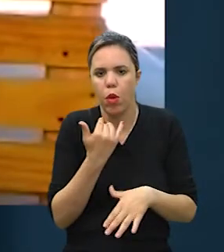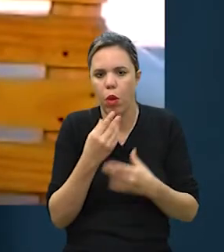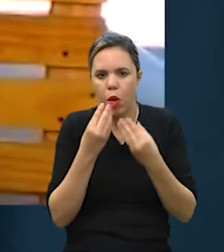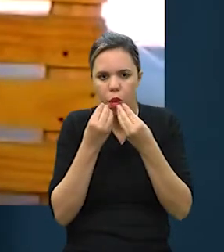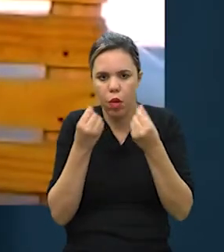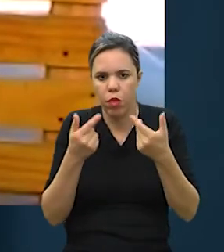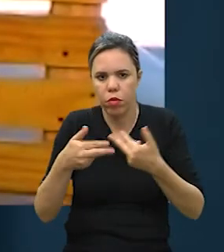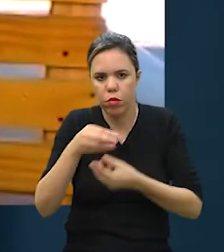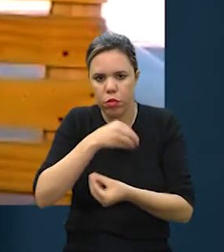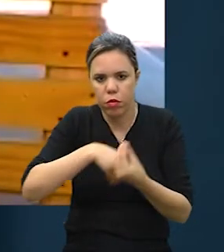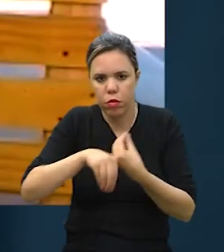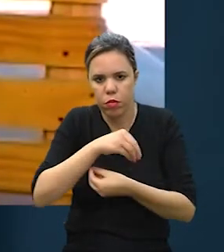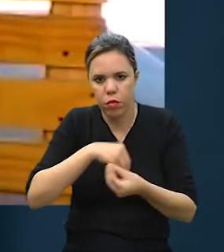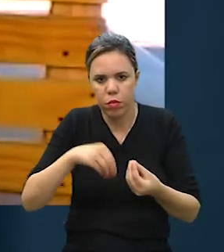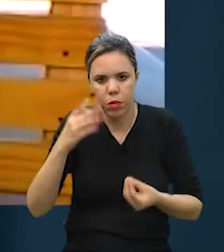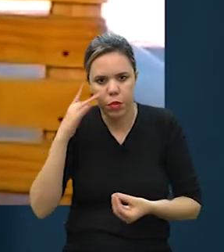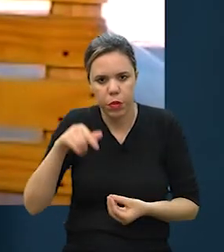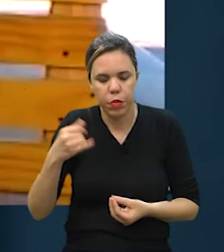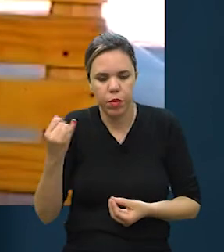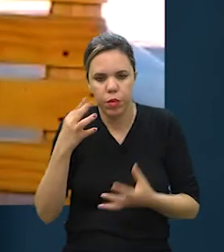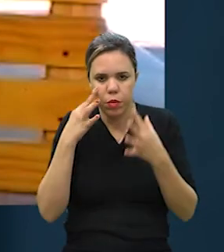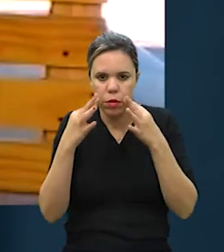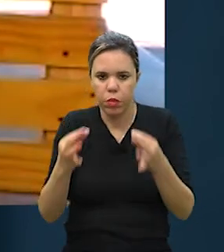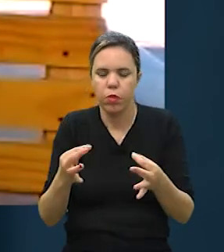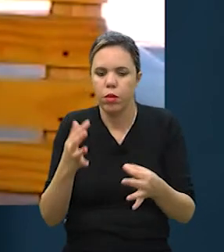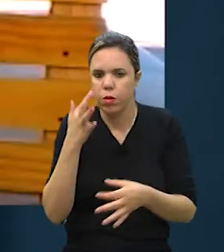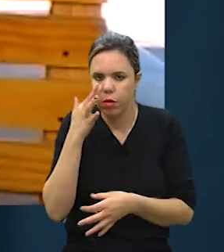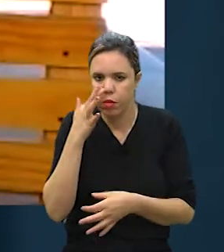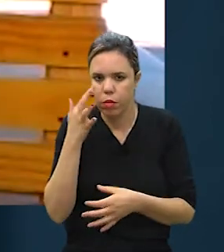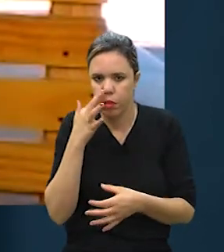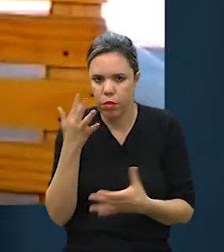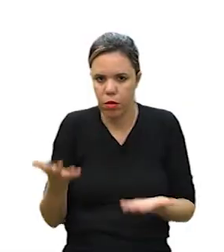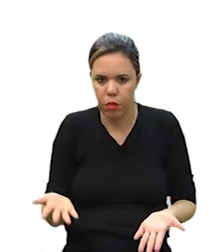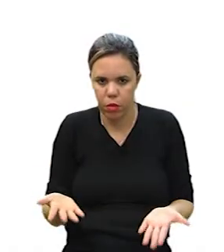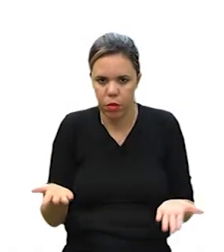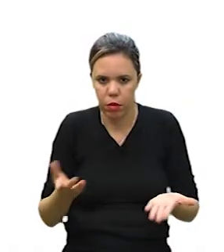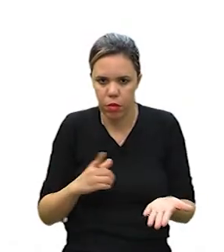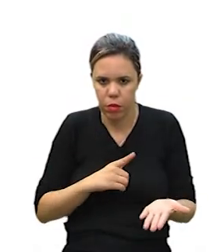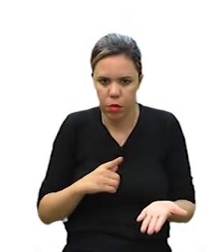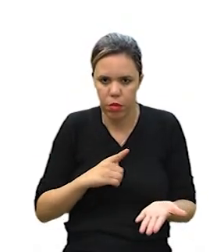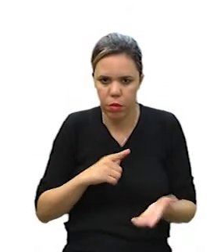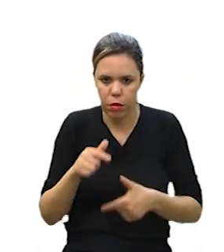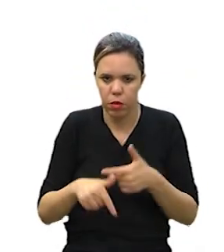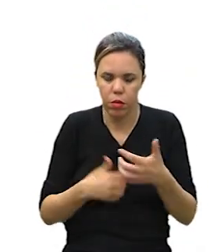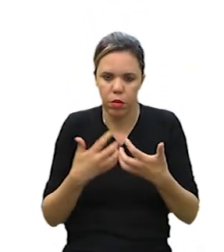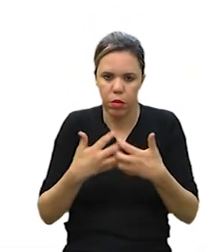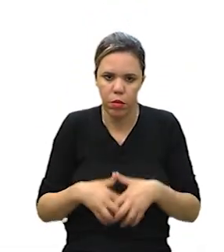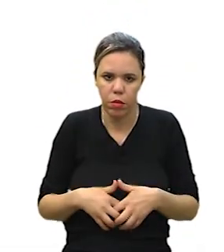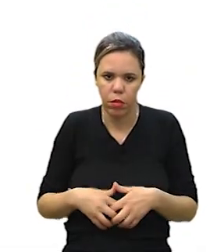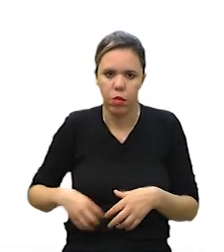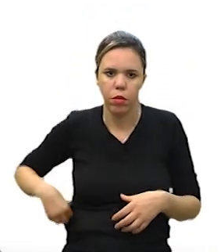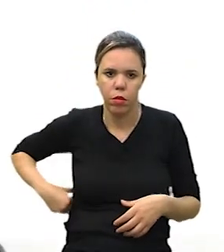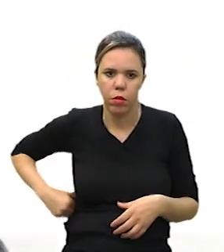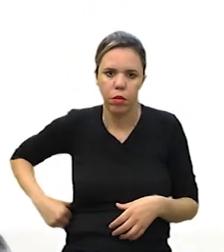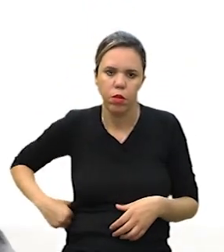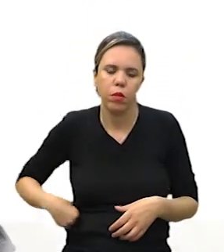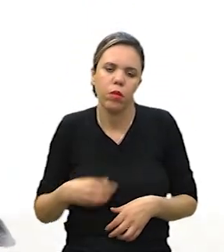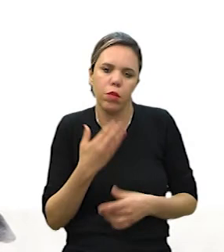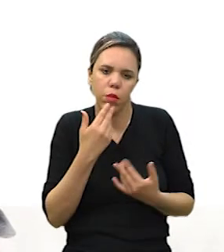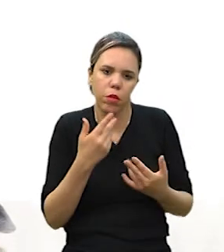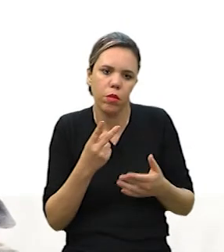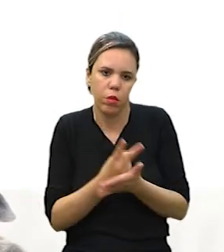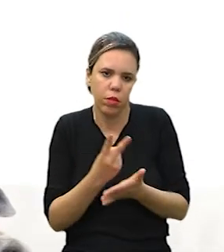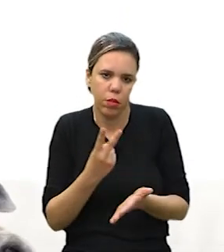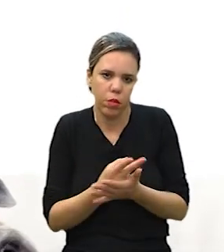Nós temos sabores variados, eu acho que isso é o que mais chama a atenção. Hoje, a gente trabalha com um cardápio de dieta